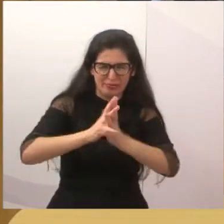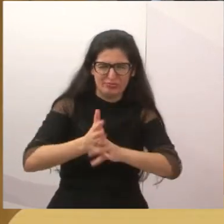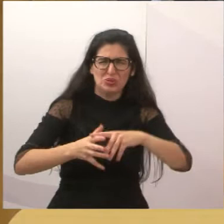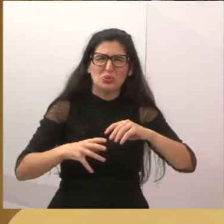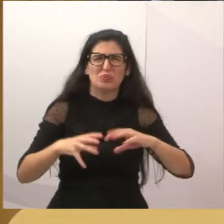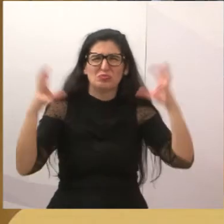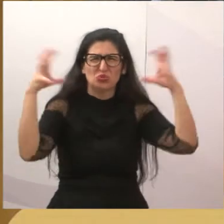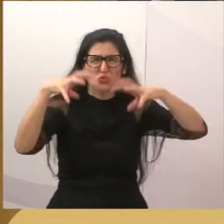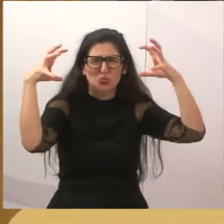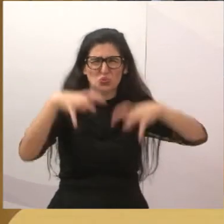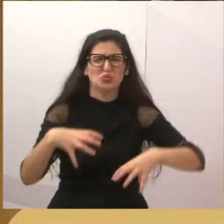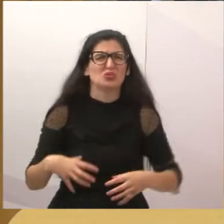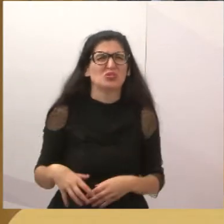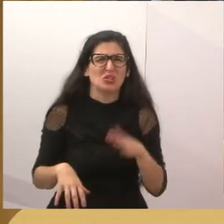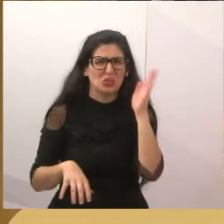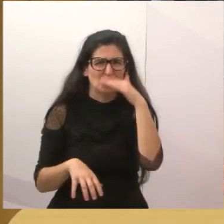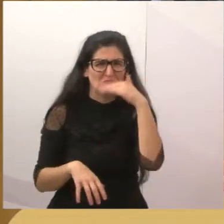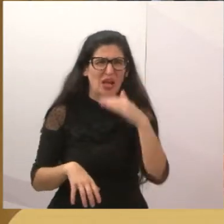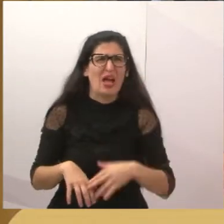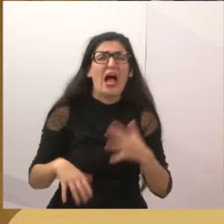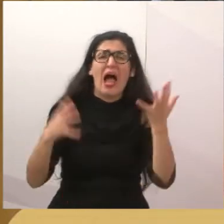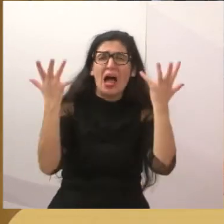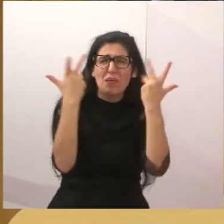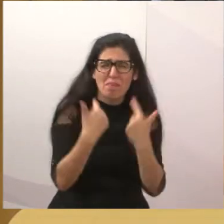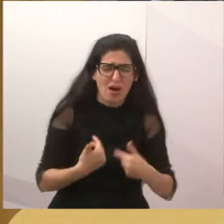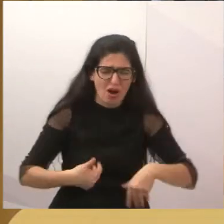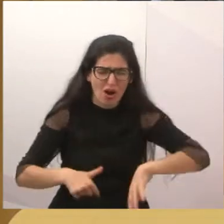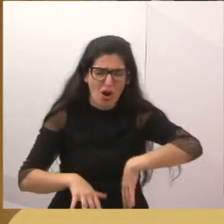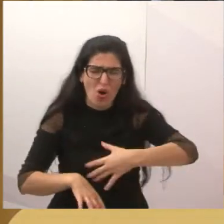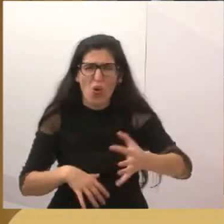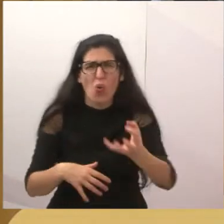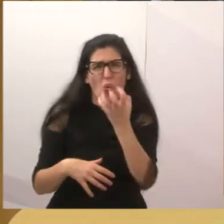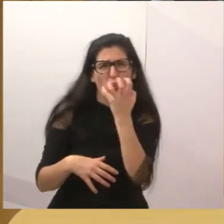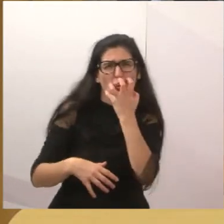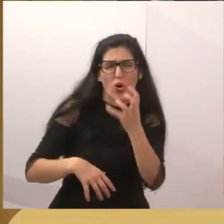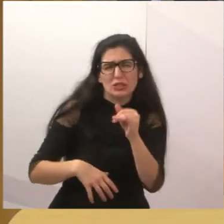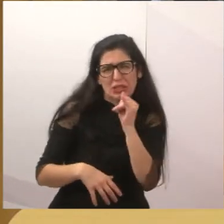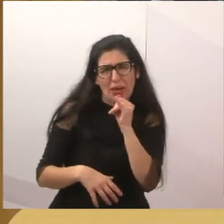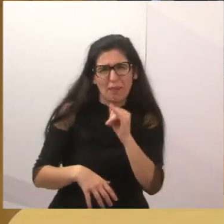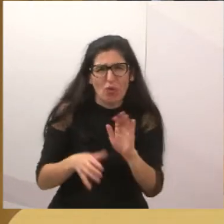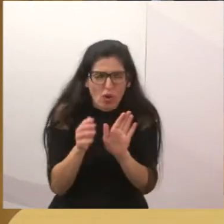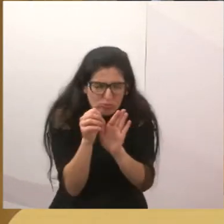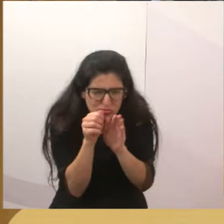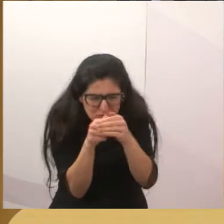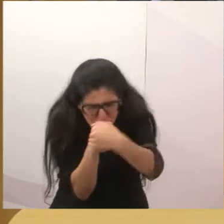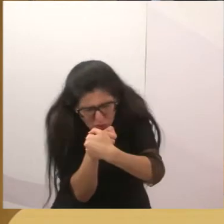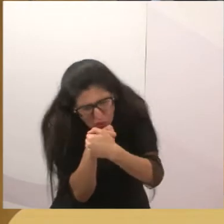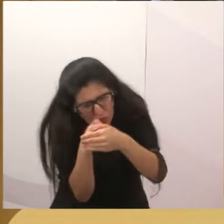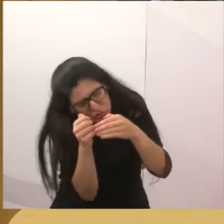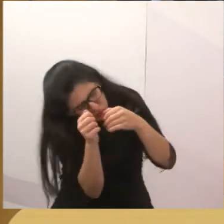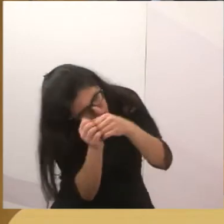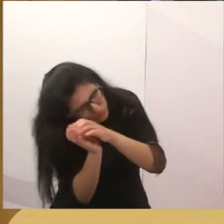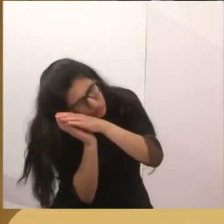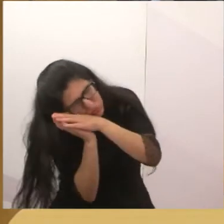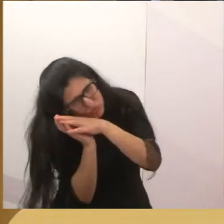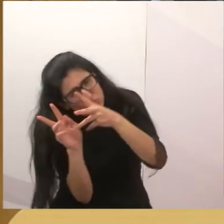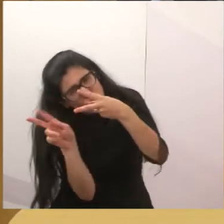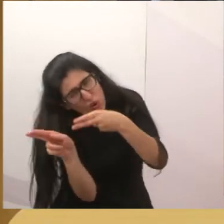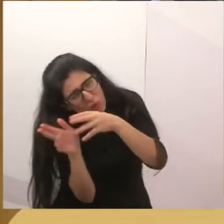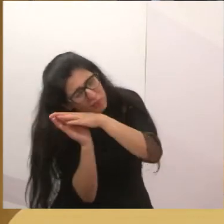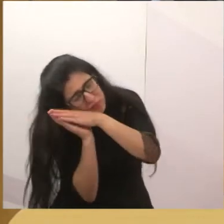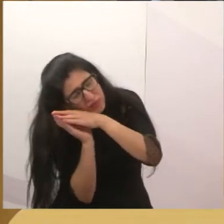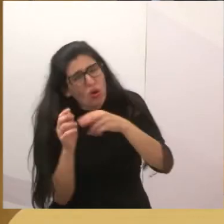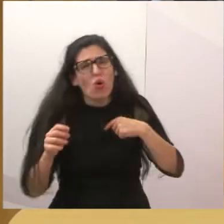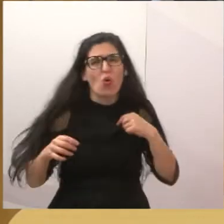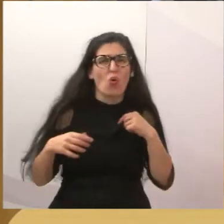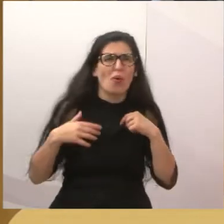animais, porque fica toda aquela roupa espalhada no chão. Os animais podem se esconder embaixo daquelas roupas. Inclusive, tem